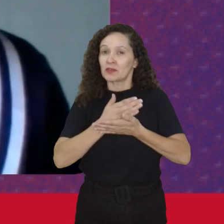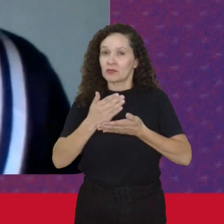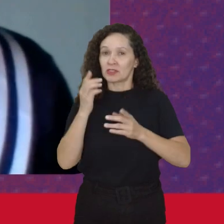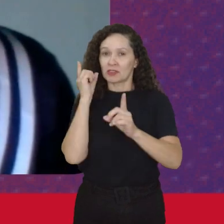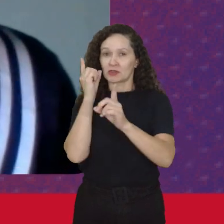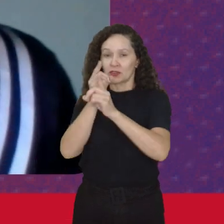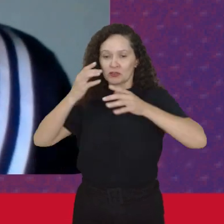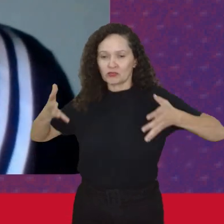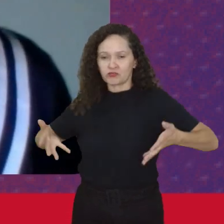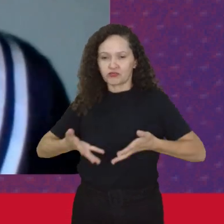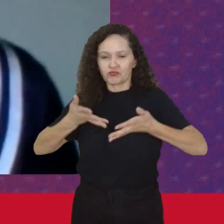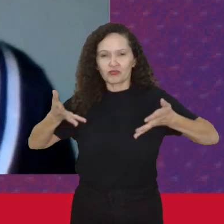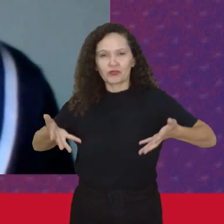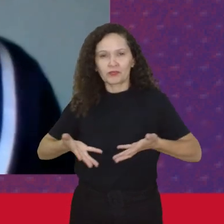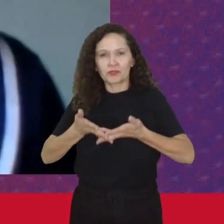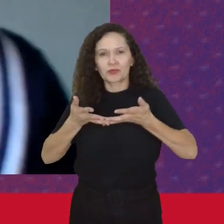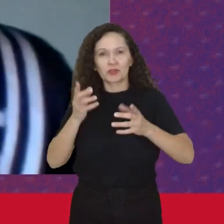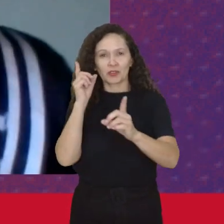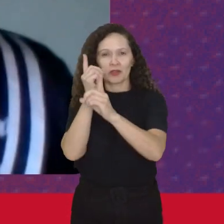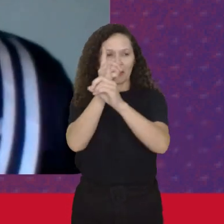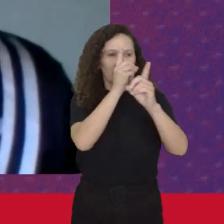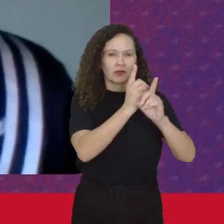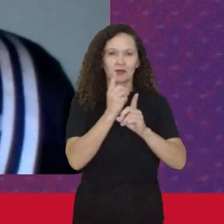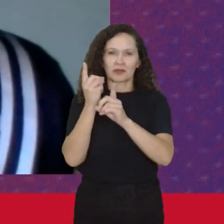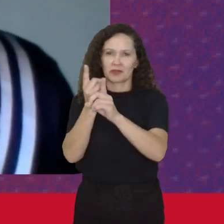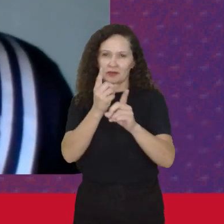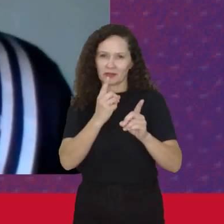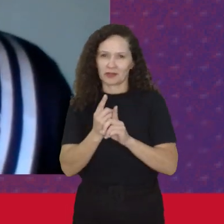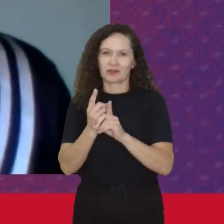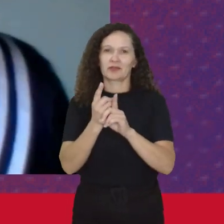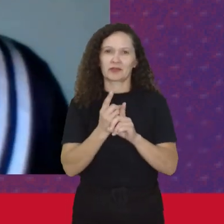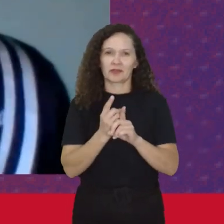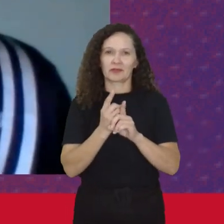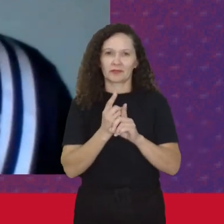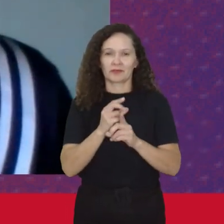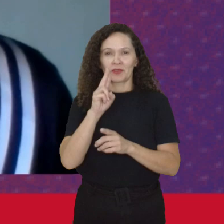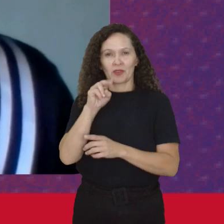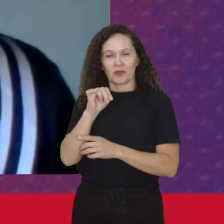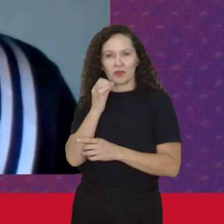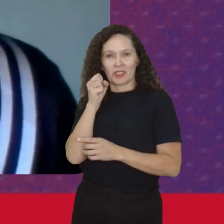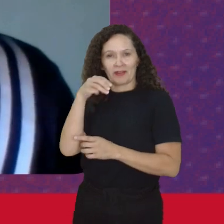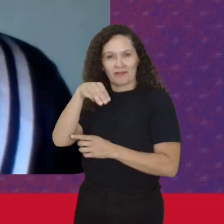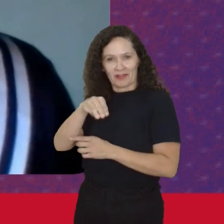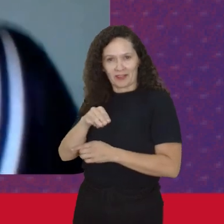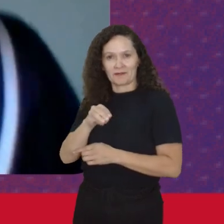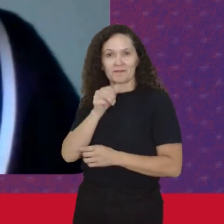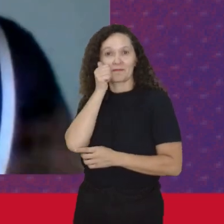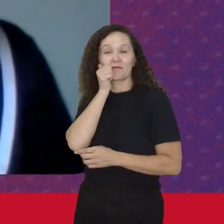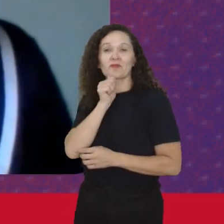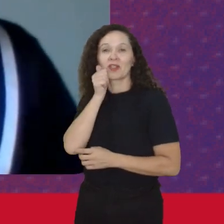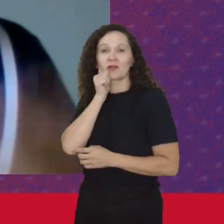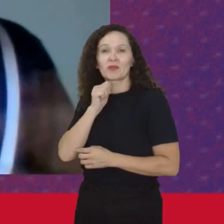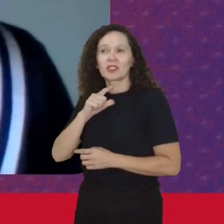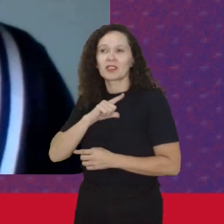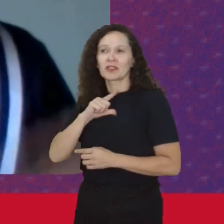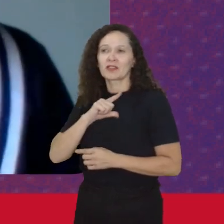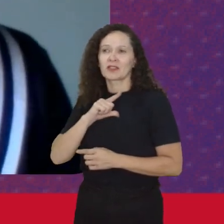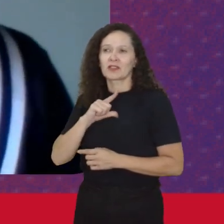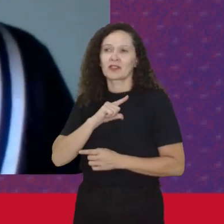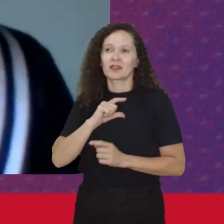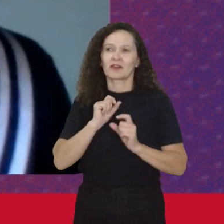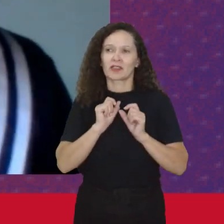impulso Da Da No caso Na época Da Unifem Que não tinha O ano mulheres ainda Depois São